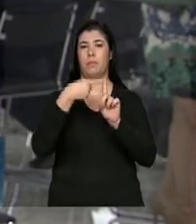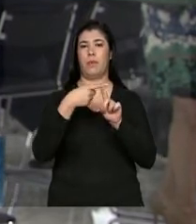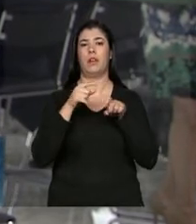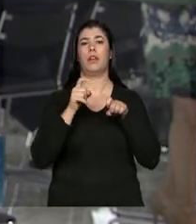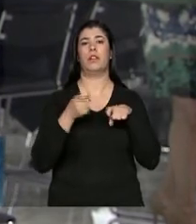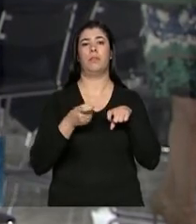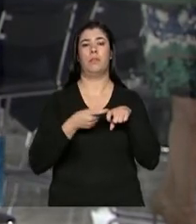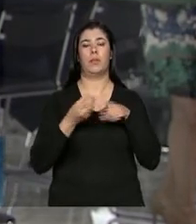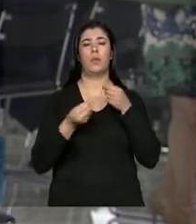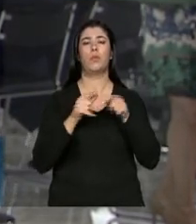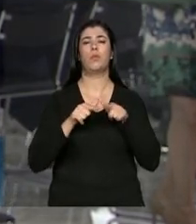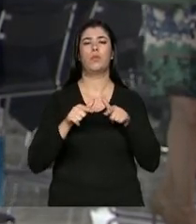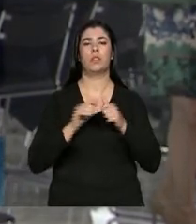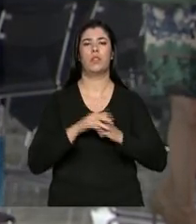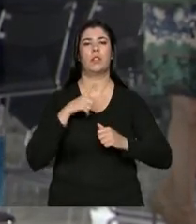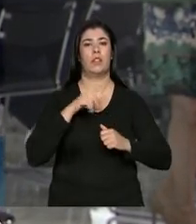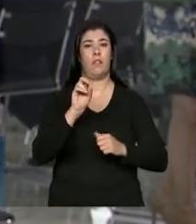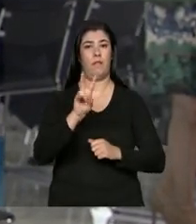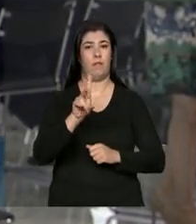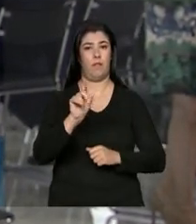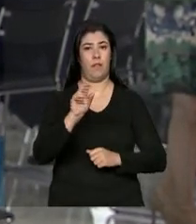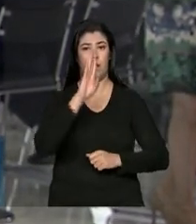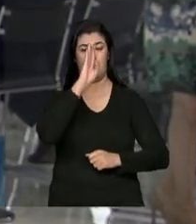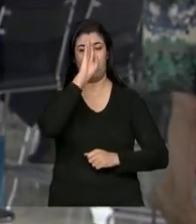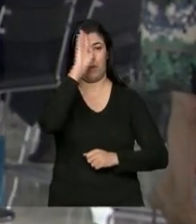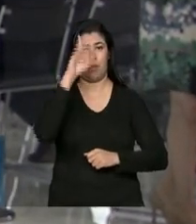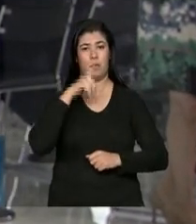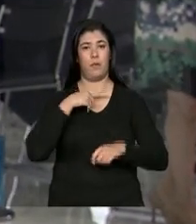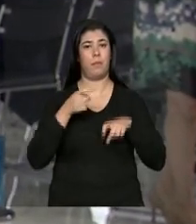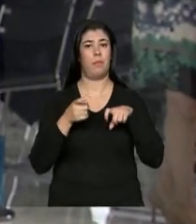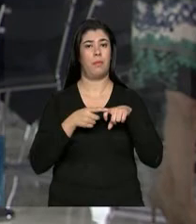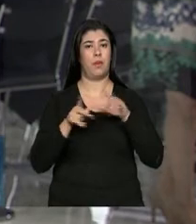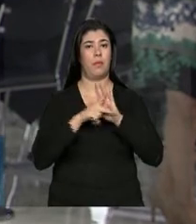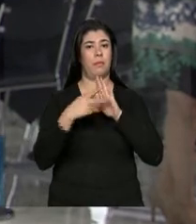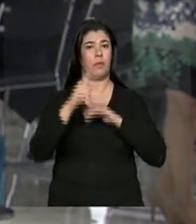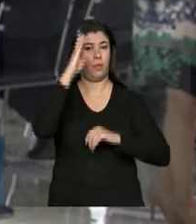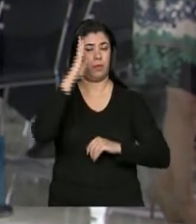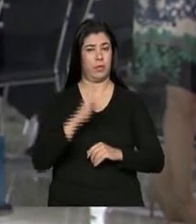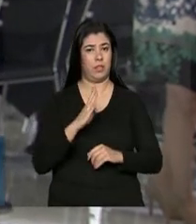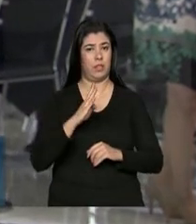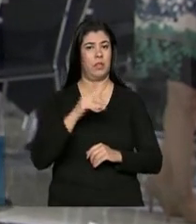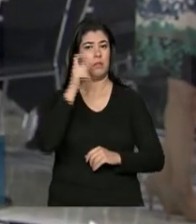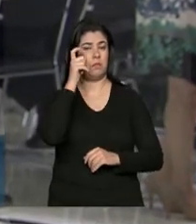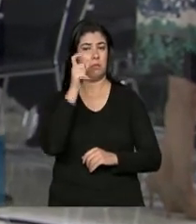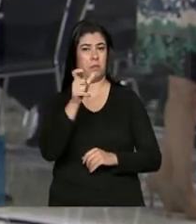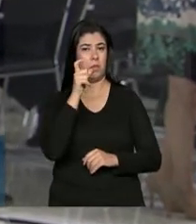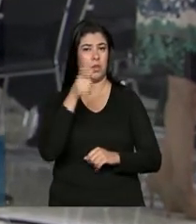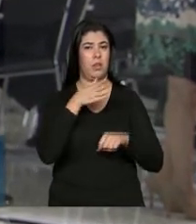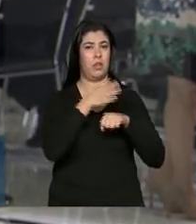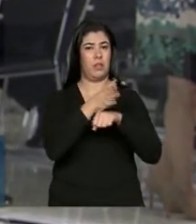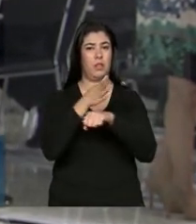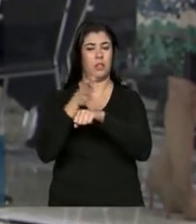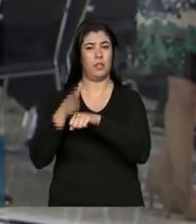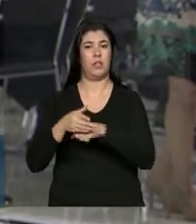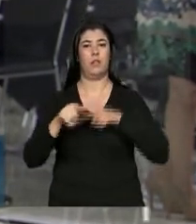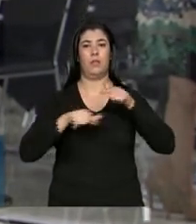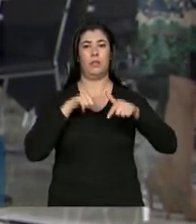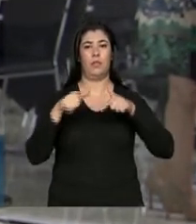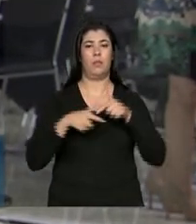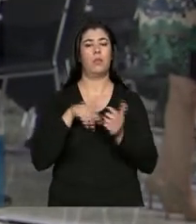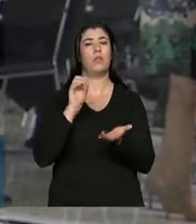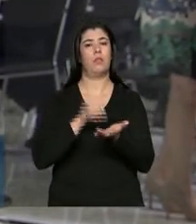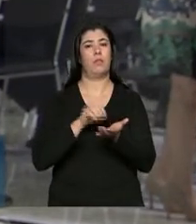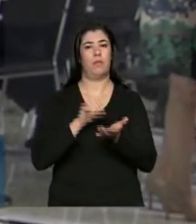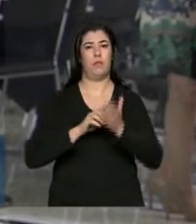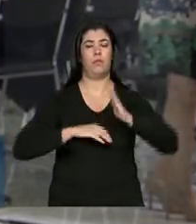assim. As vagas são oferecidas prioritariamente para médicos brasileiros interessados em atuar nas regiões onde há